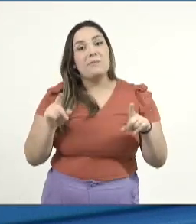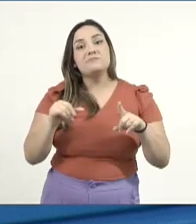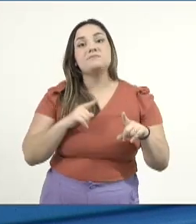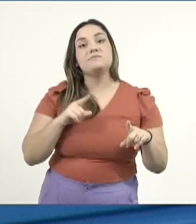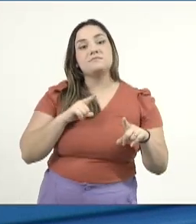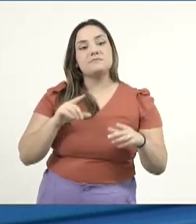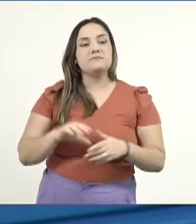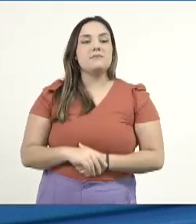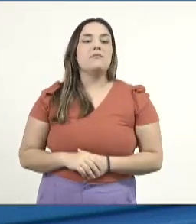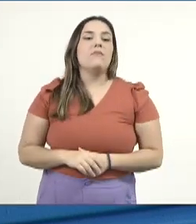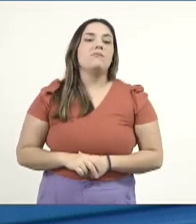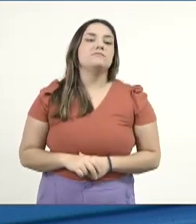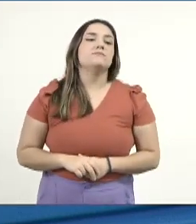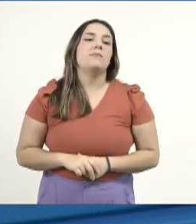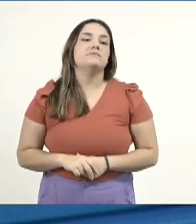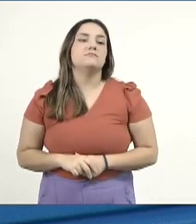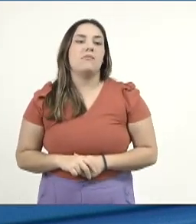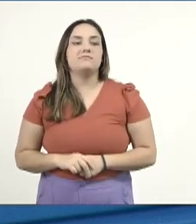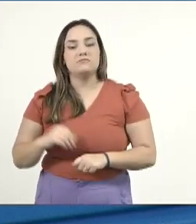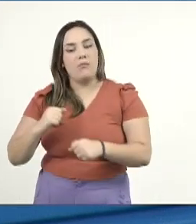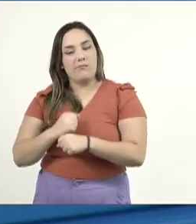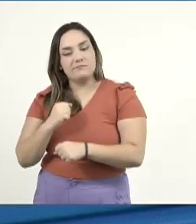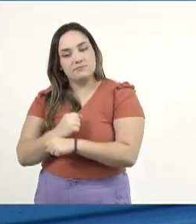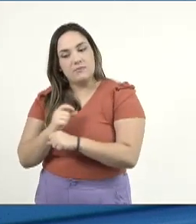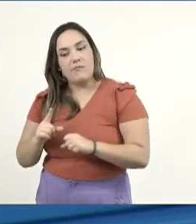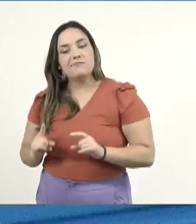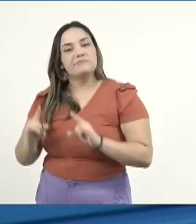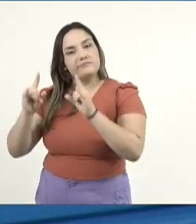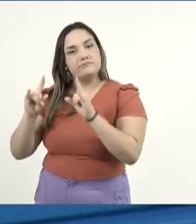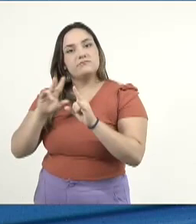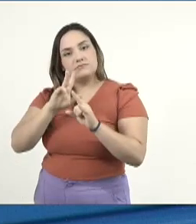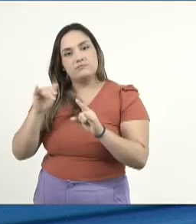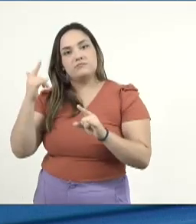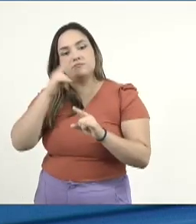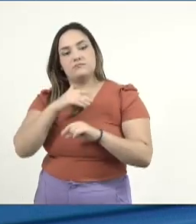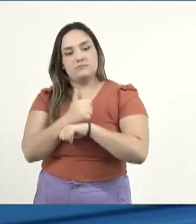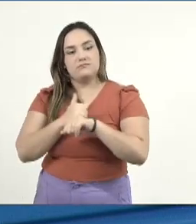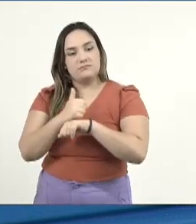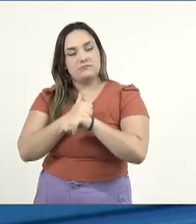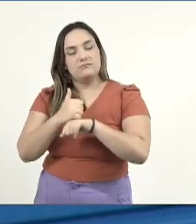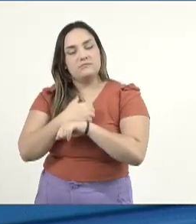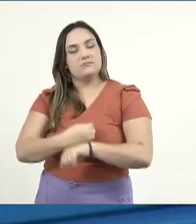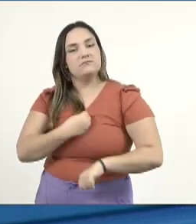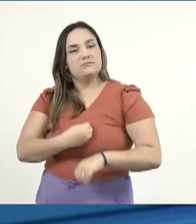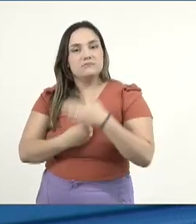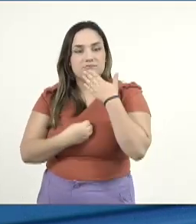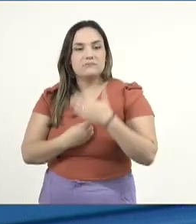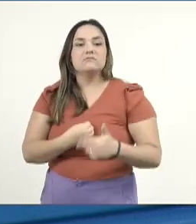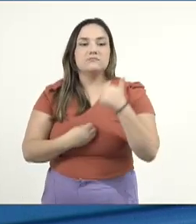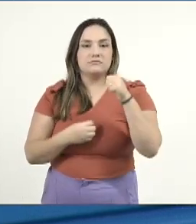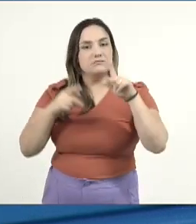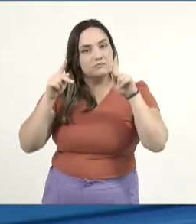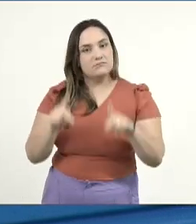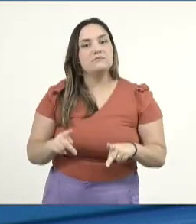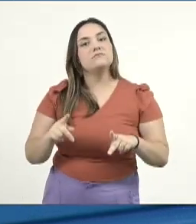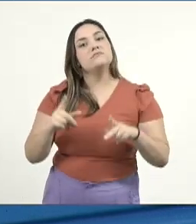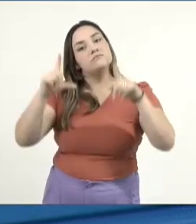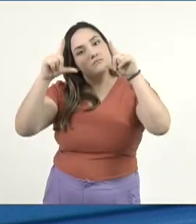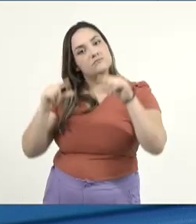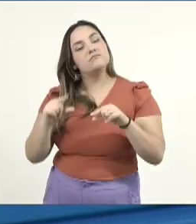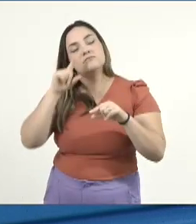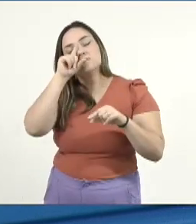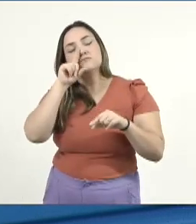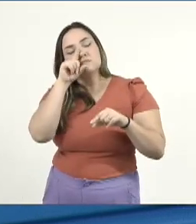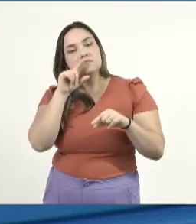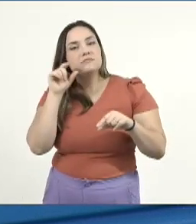contribuirá significativamente para a melhoria da qualidade de vida da população, reduzindo os riscos de doenças